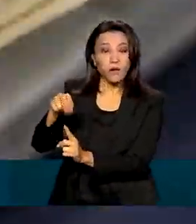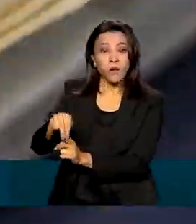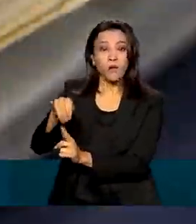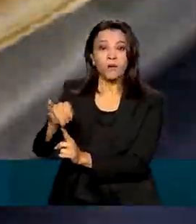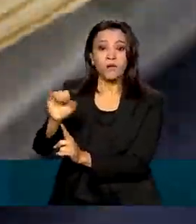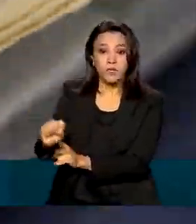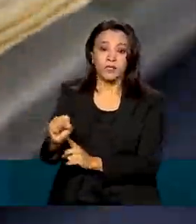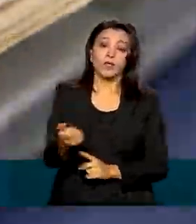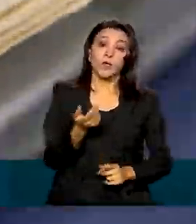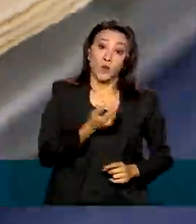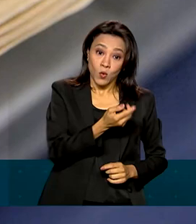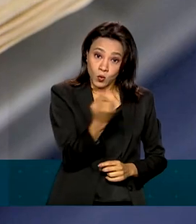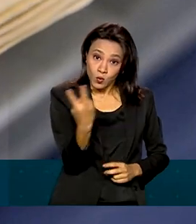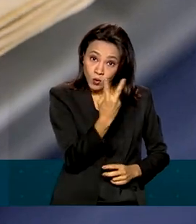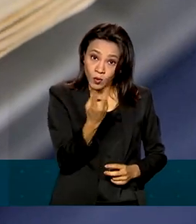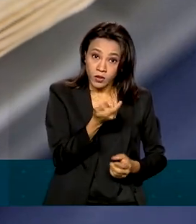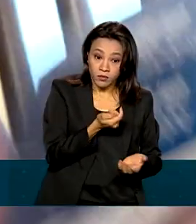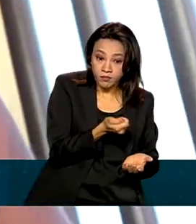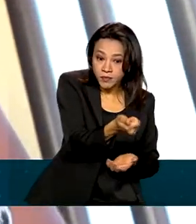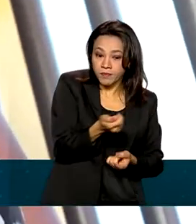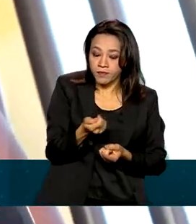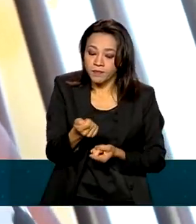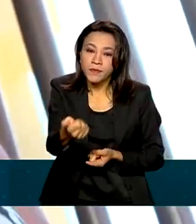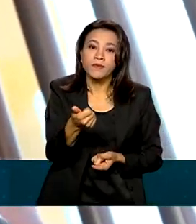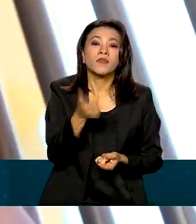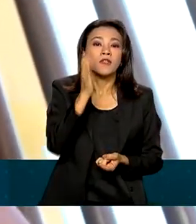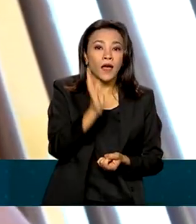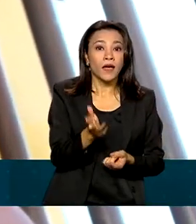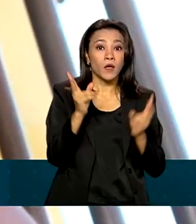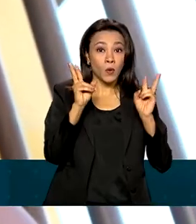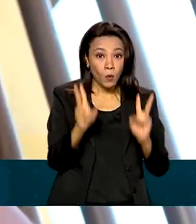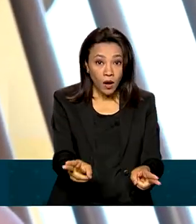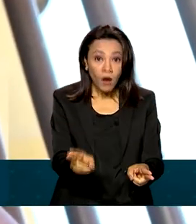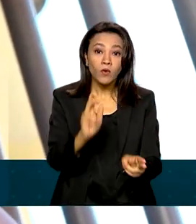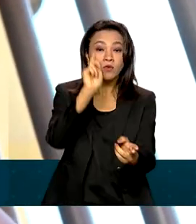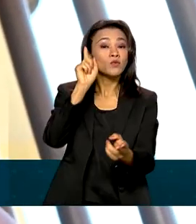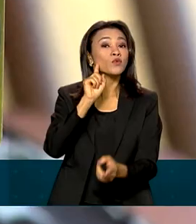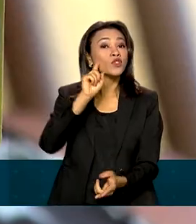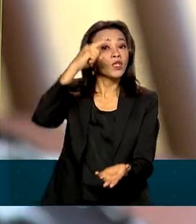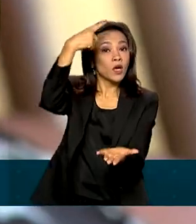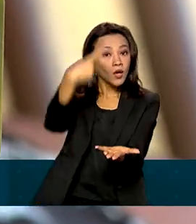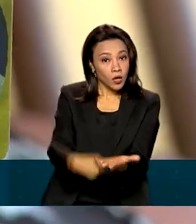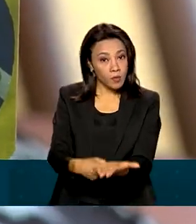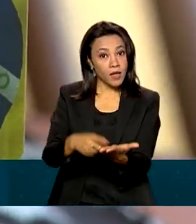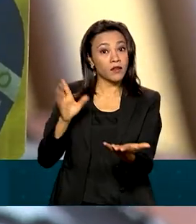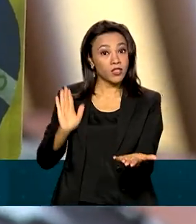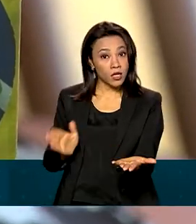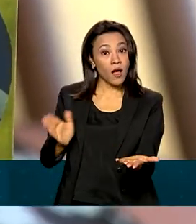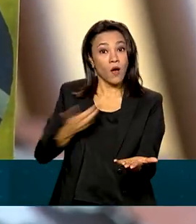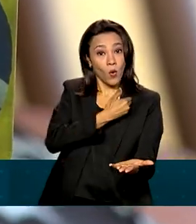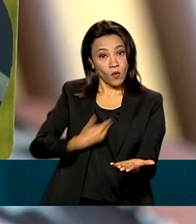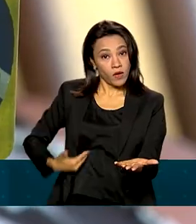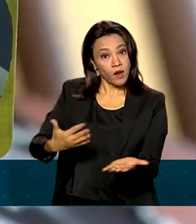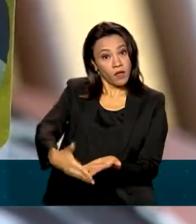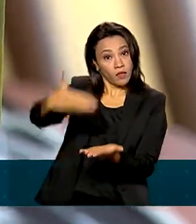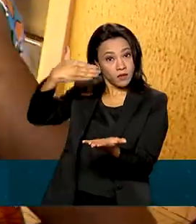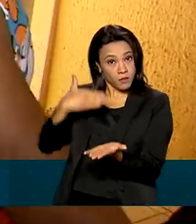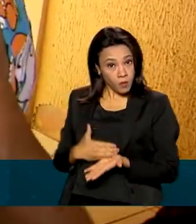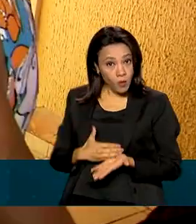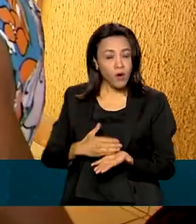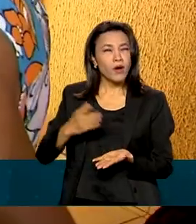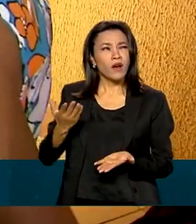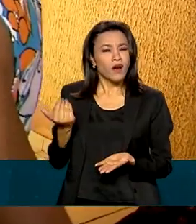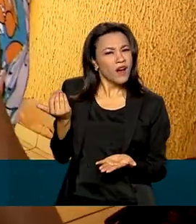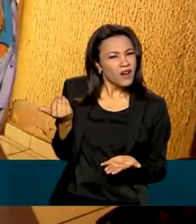são depositados simultaneamente no dia marcado, data que foi antecipada pelo governo federal. Anteriormente, a data de